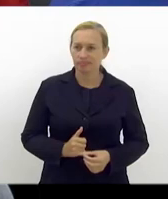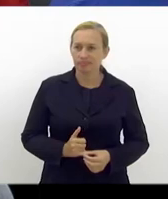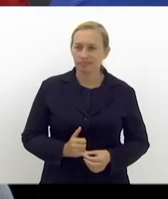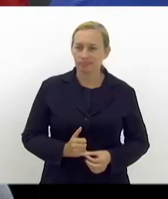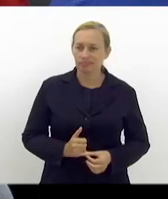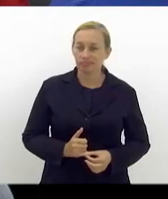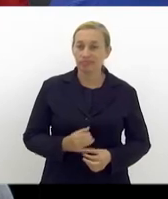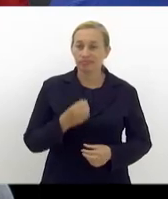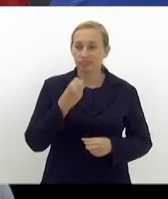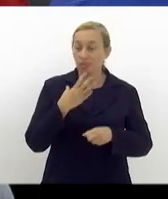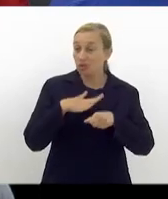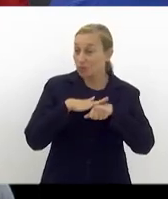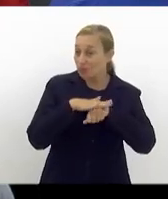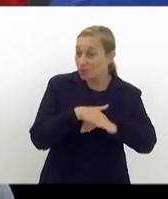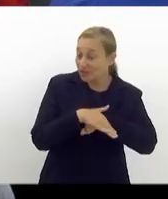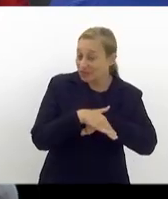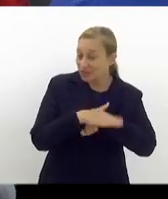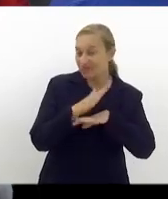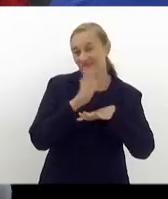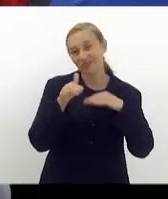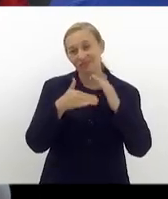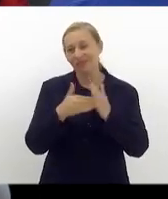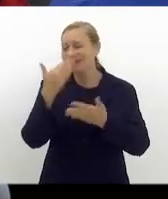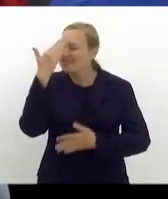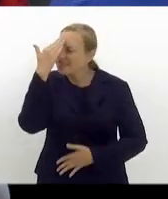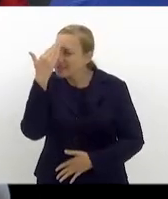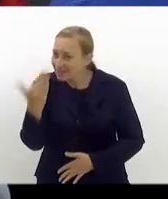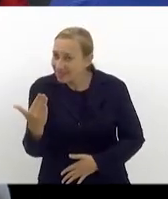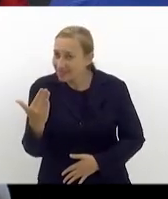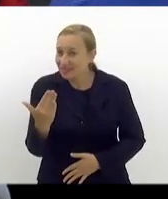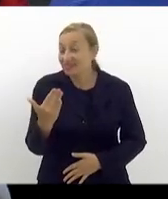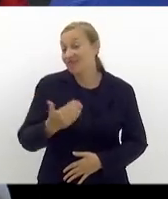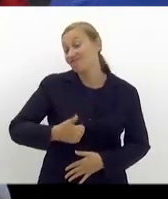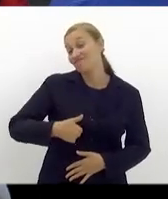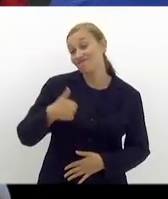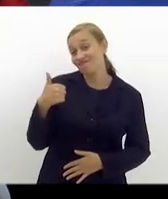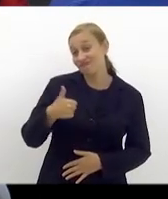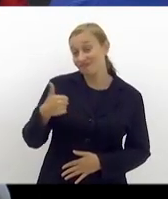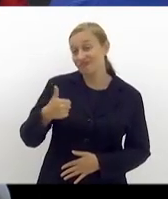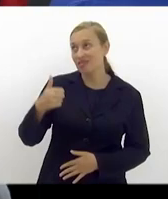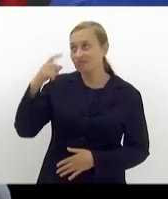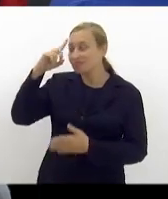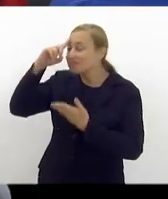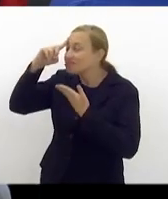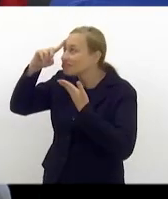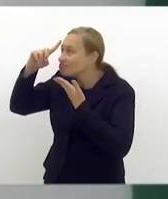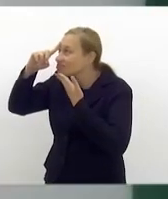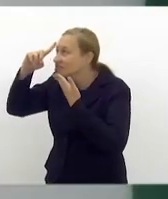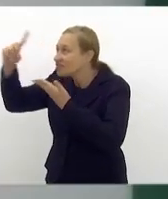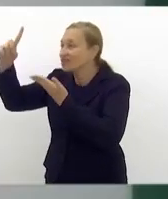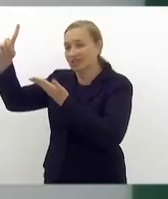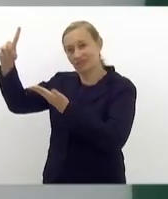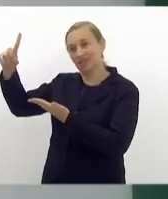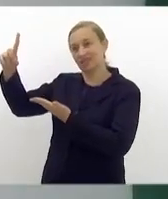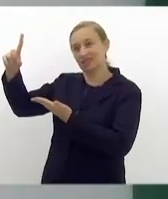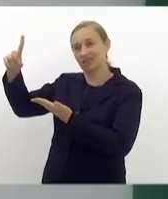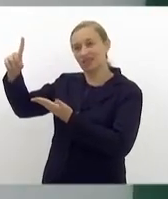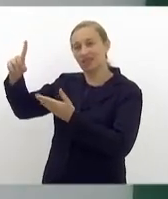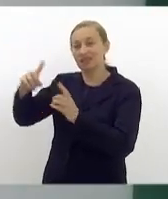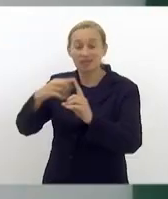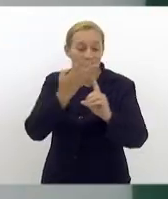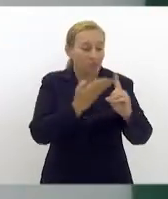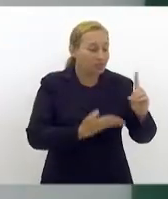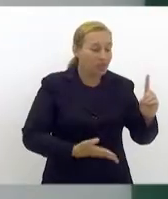Boa noite a todos. Eu gostaria de agradecer, em primeiro lugar, a Deus por essa linda homenagem aos